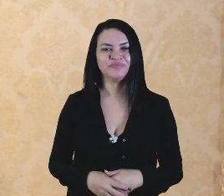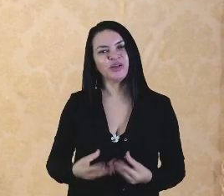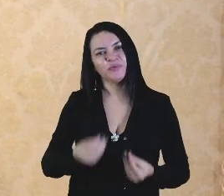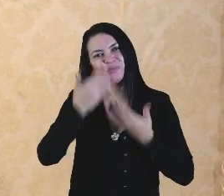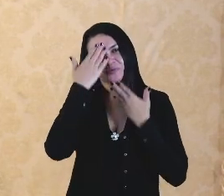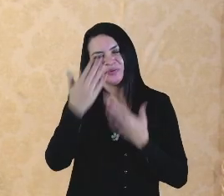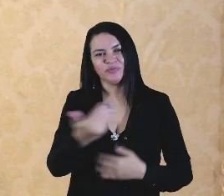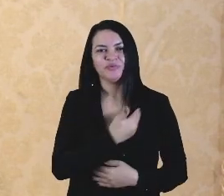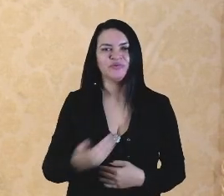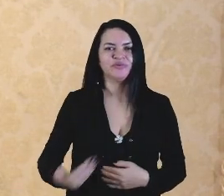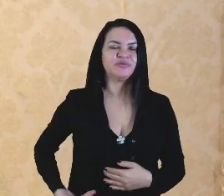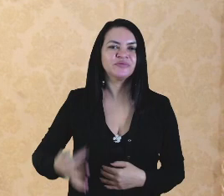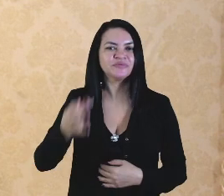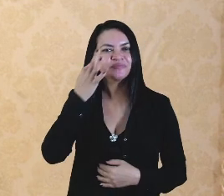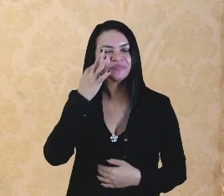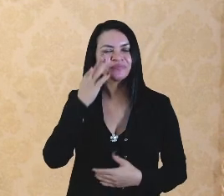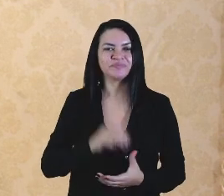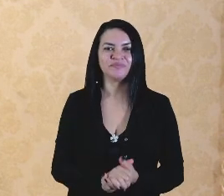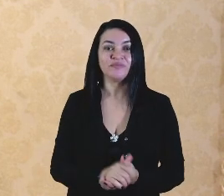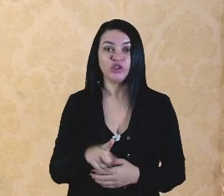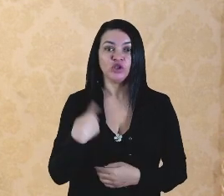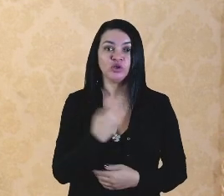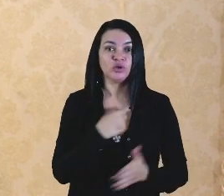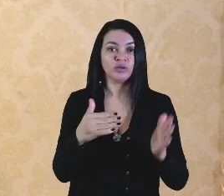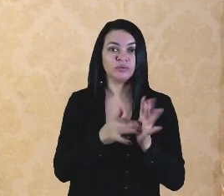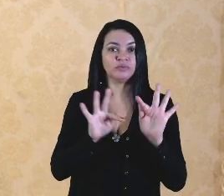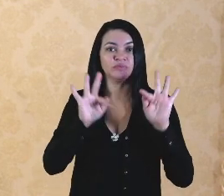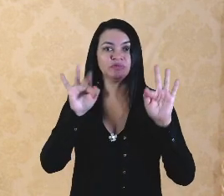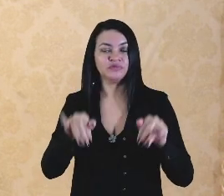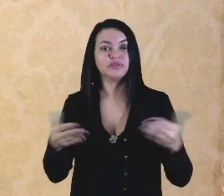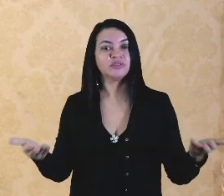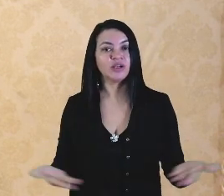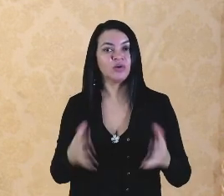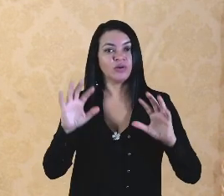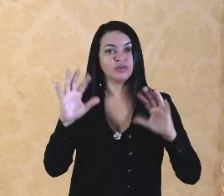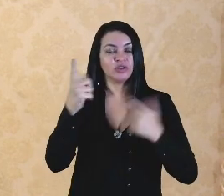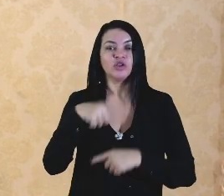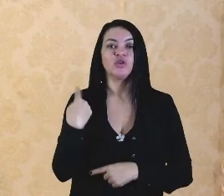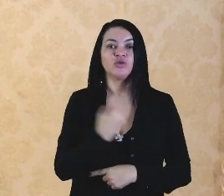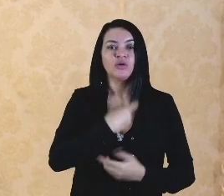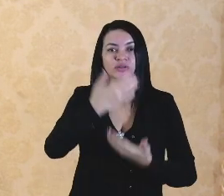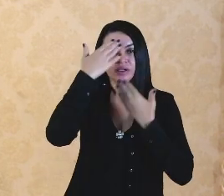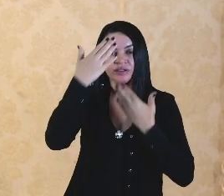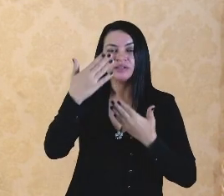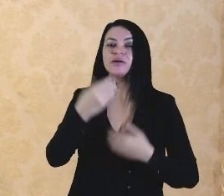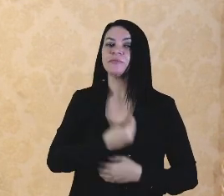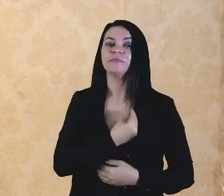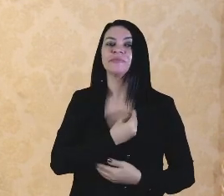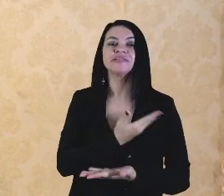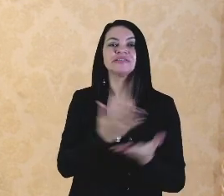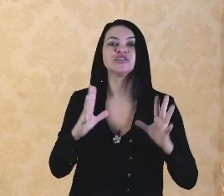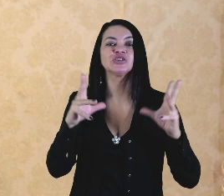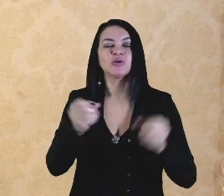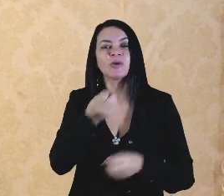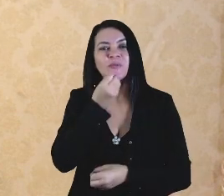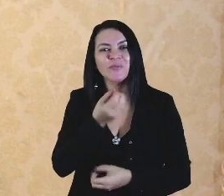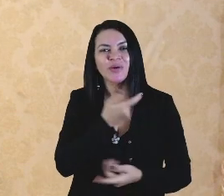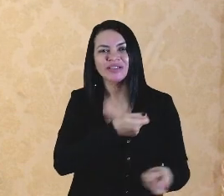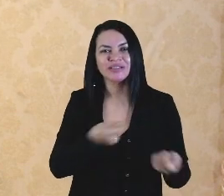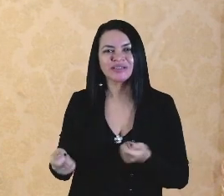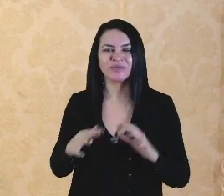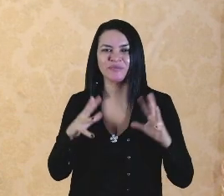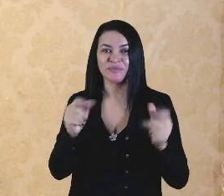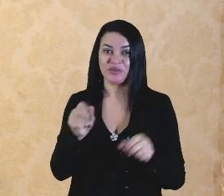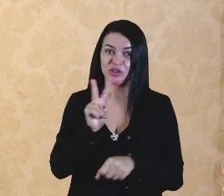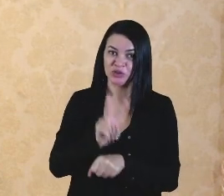Muito obrigado, governador Flávio Dinho. Damos por encerrada esta solenidade, agradecemos a presença de todos, desejamos uma boa